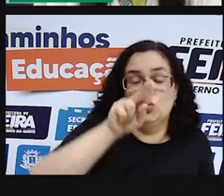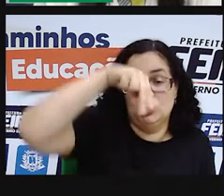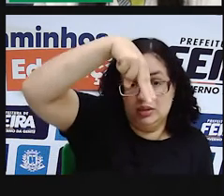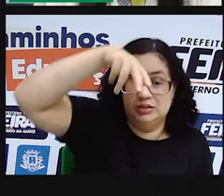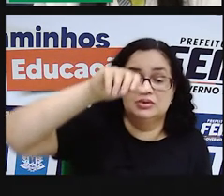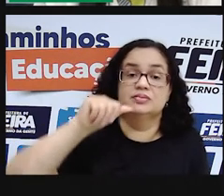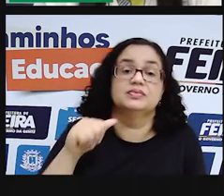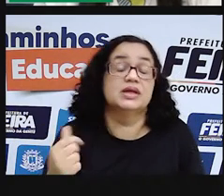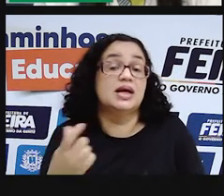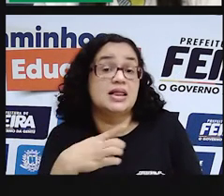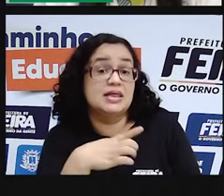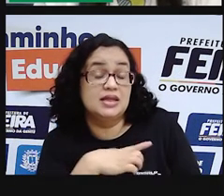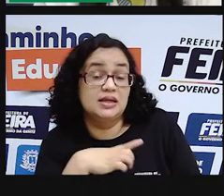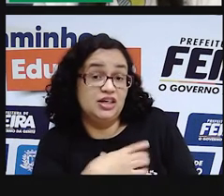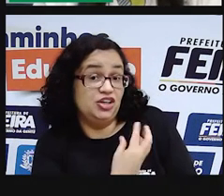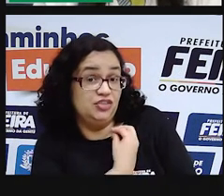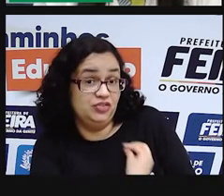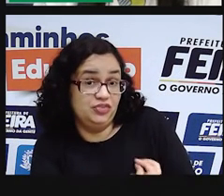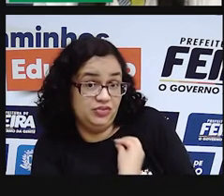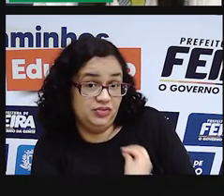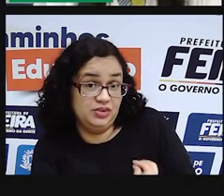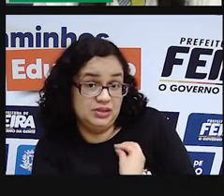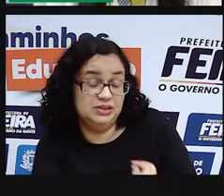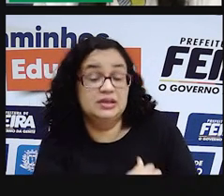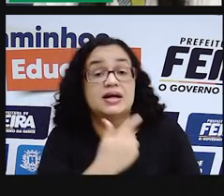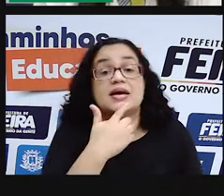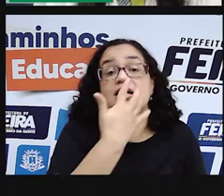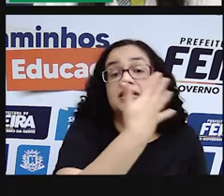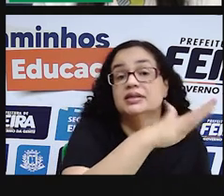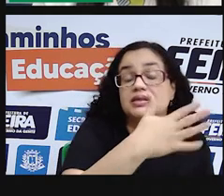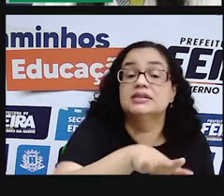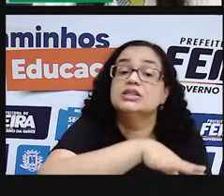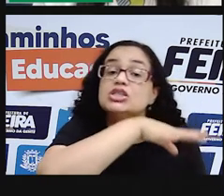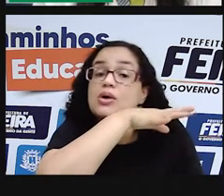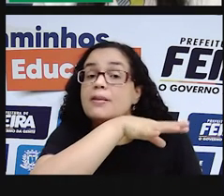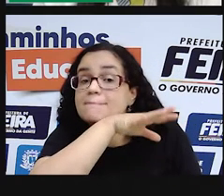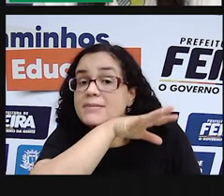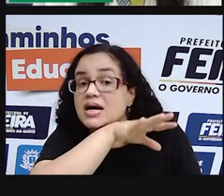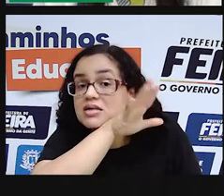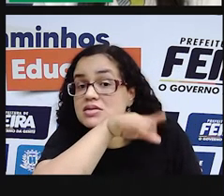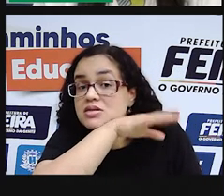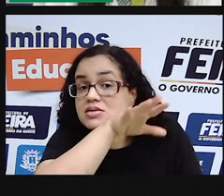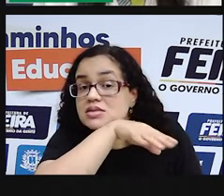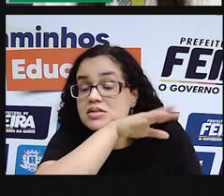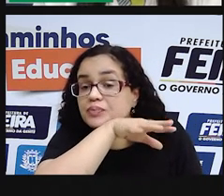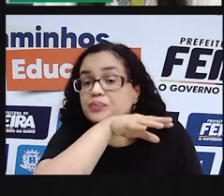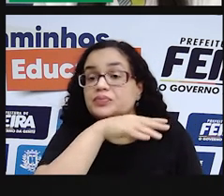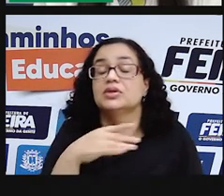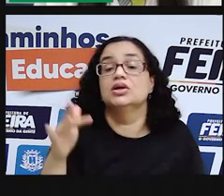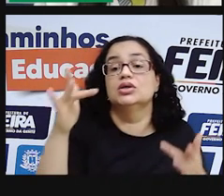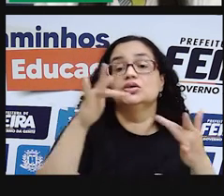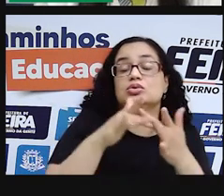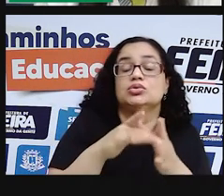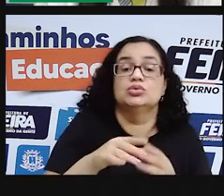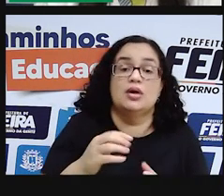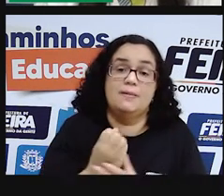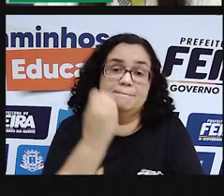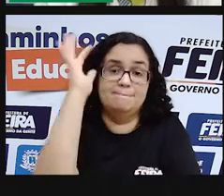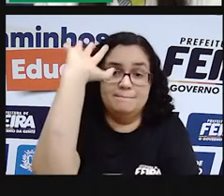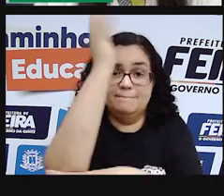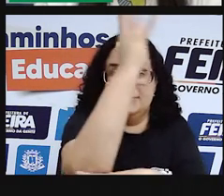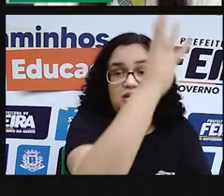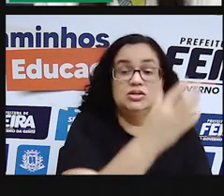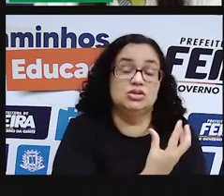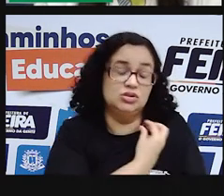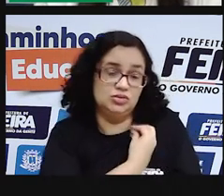condições para a existência da vida animal, da vida dos animais e também de alguns tipos de plantas que vivem